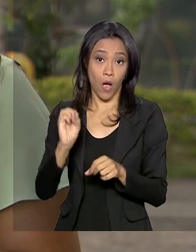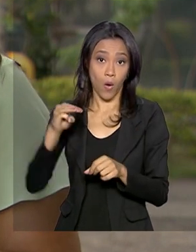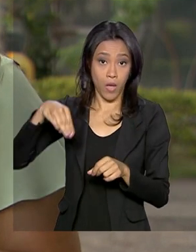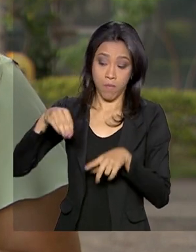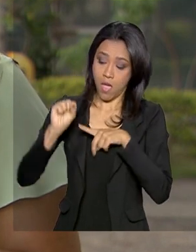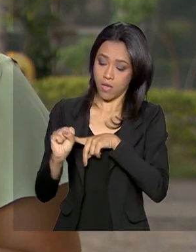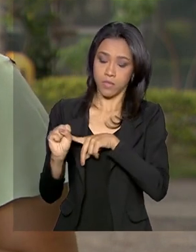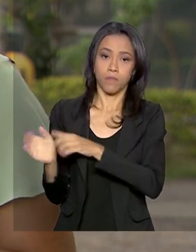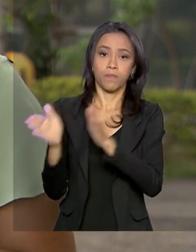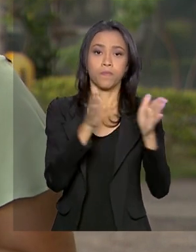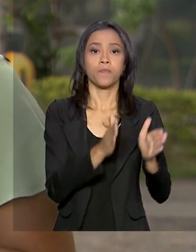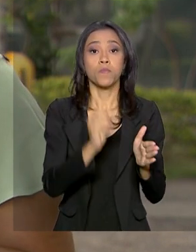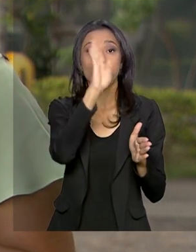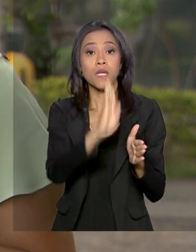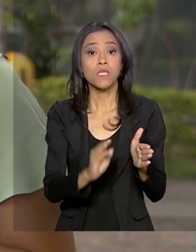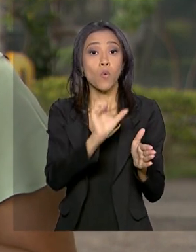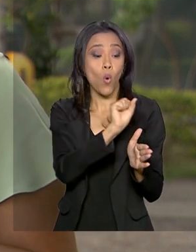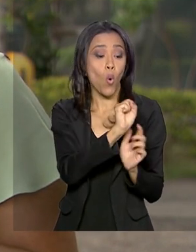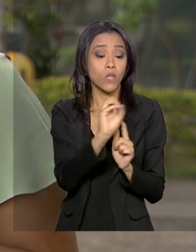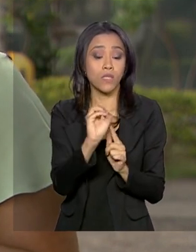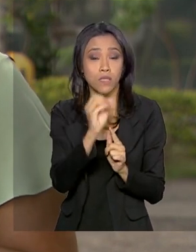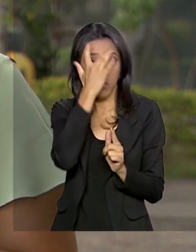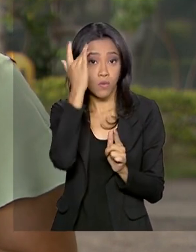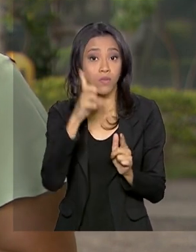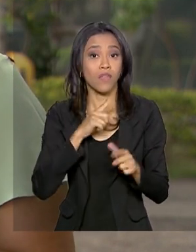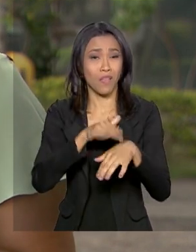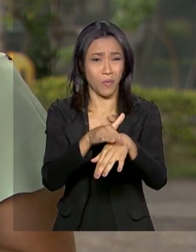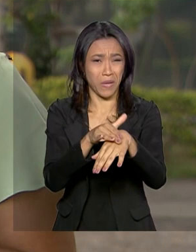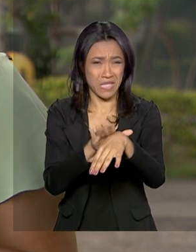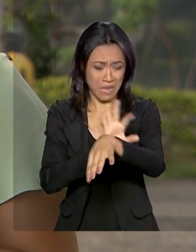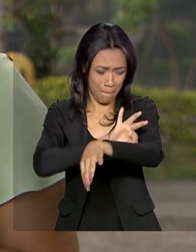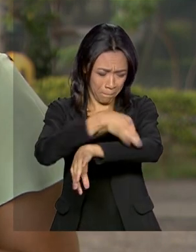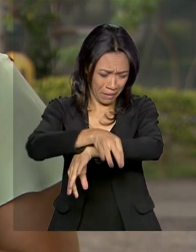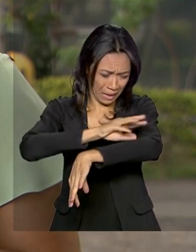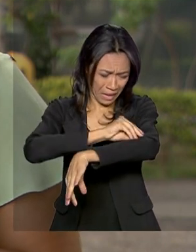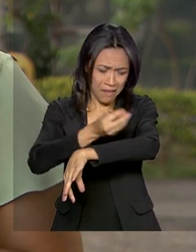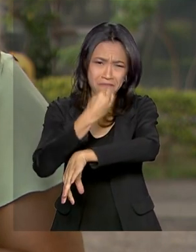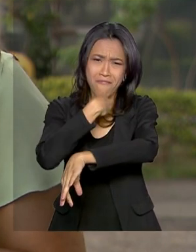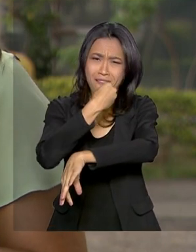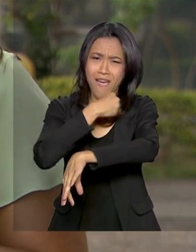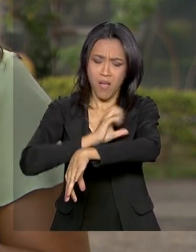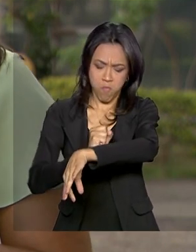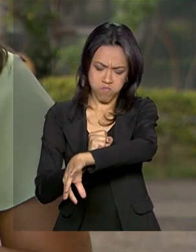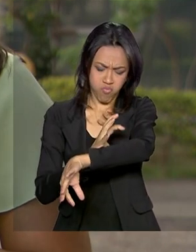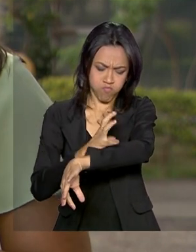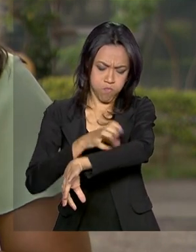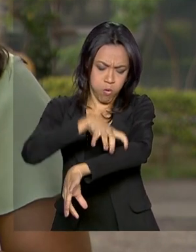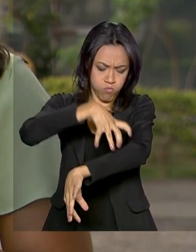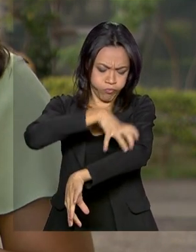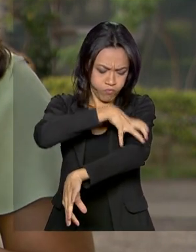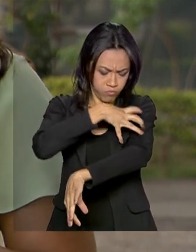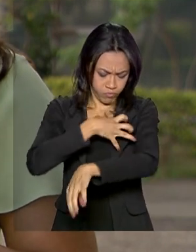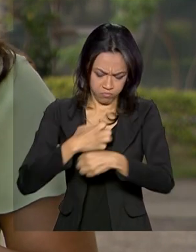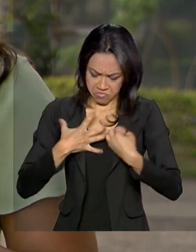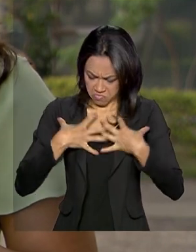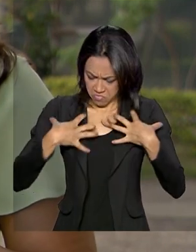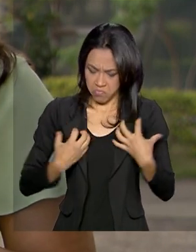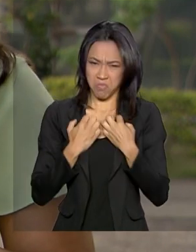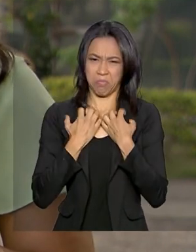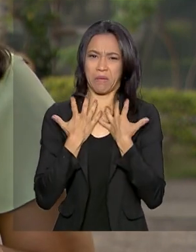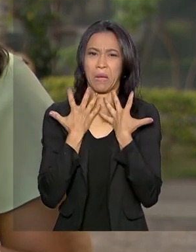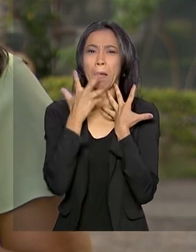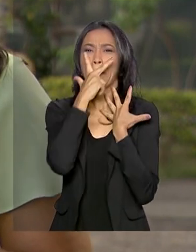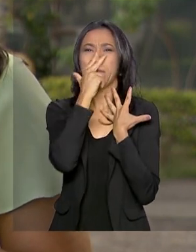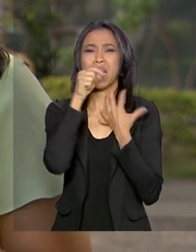No Brasil, 800 pessoas têm a doença, que deixa a pele muito frágil, com bolhas e feridas doloridas, como as de uma